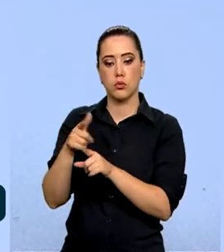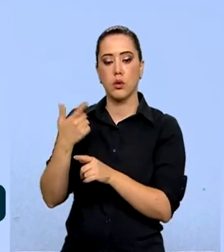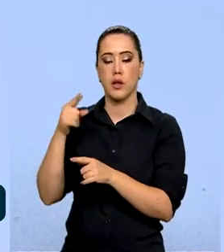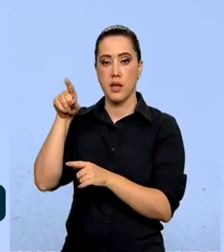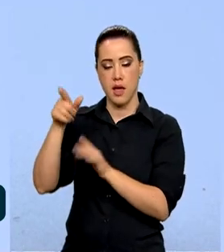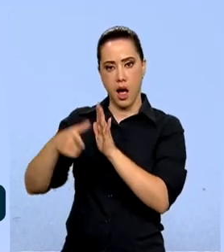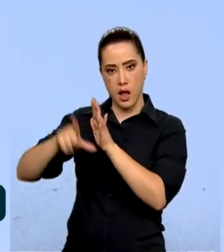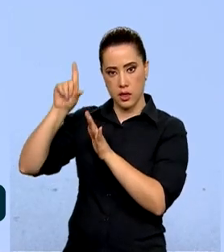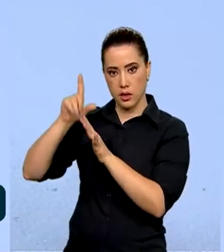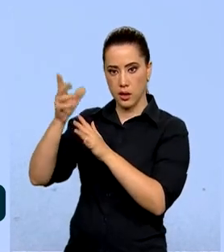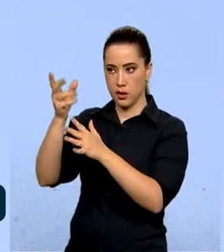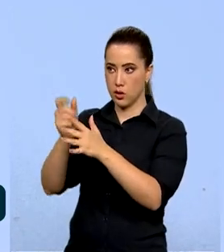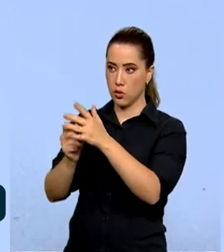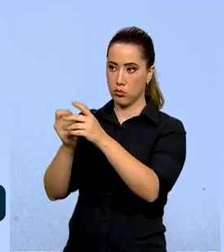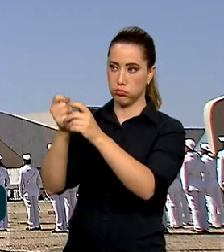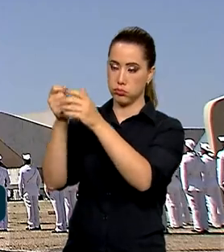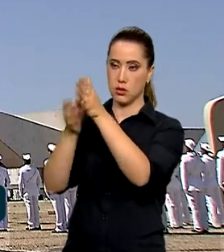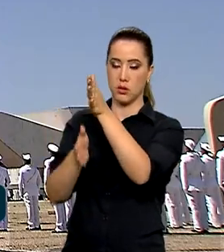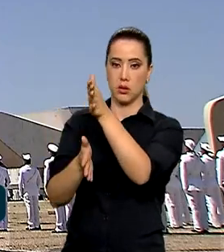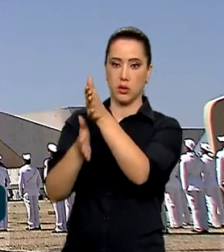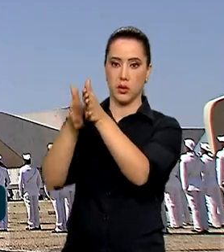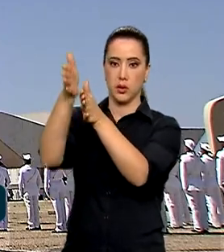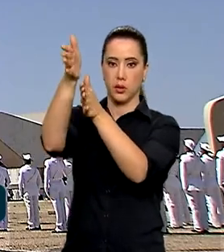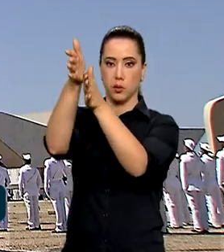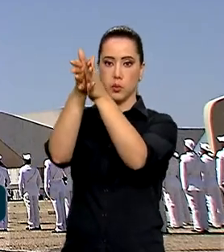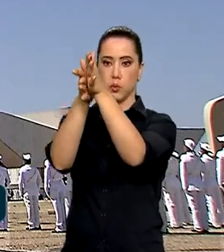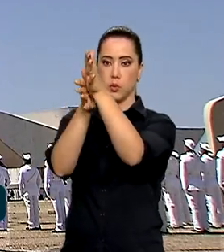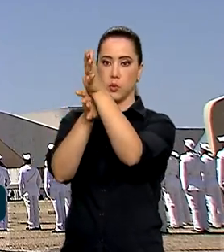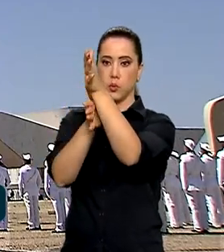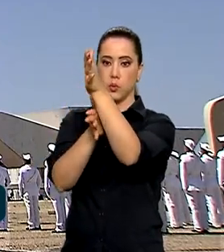arriada enquanto o hino da bandeira é entoado.